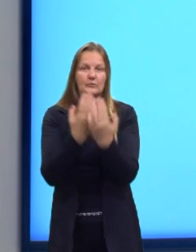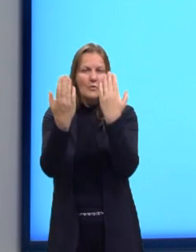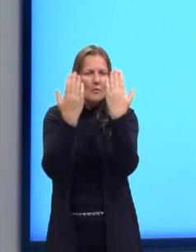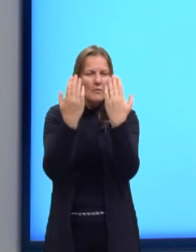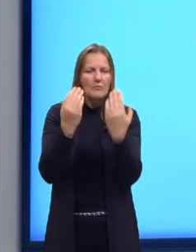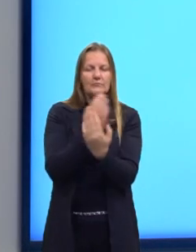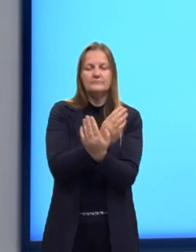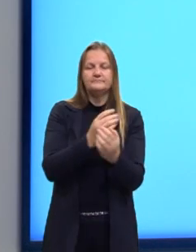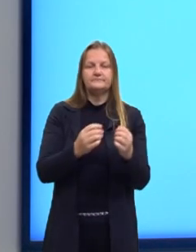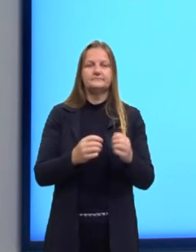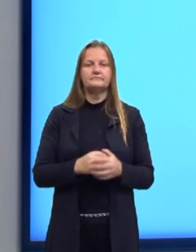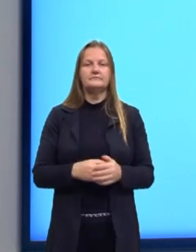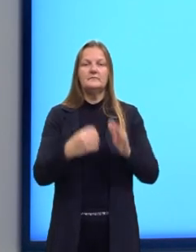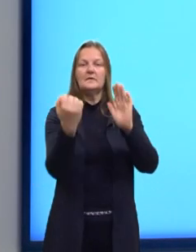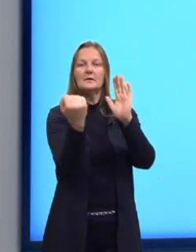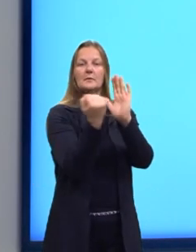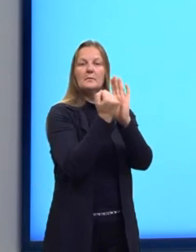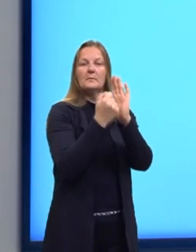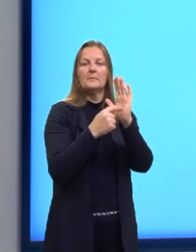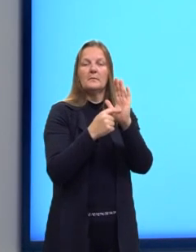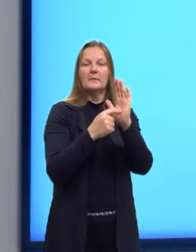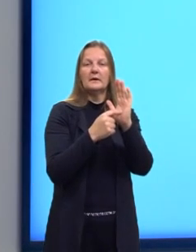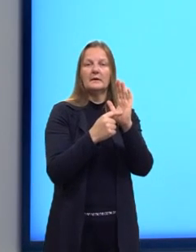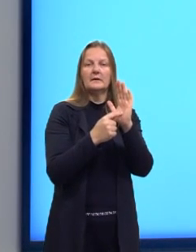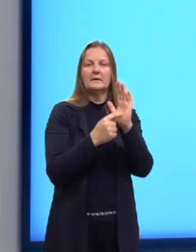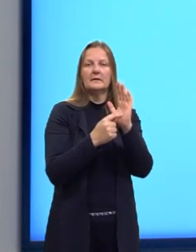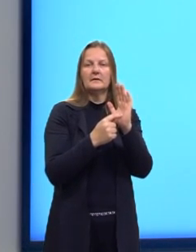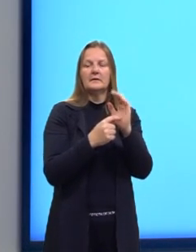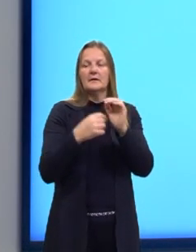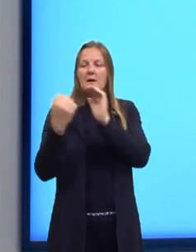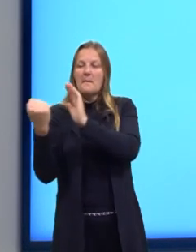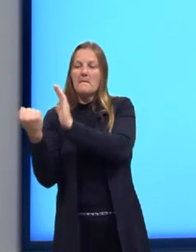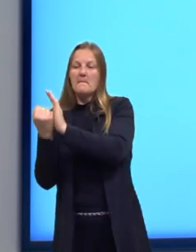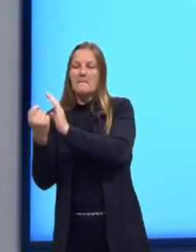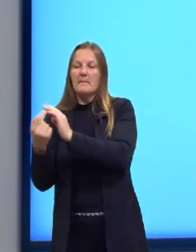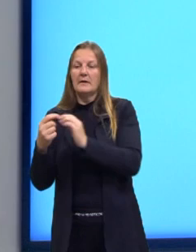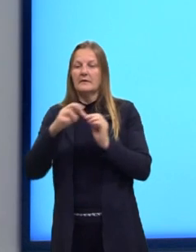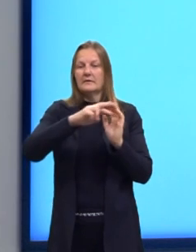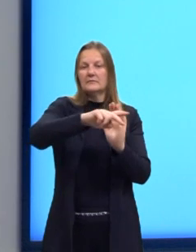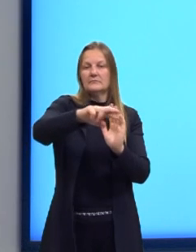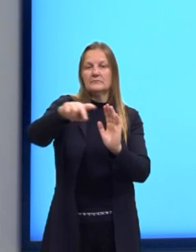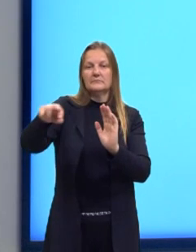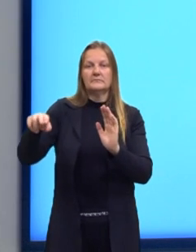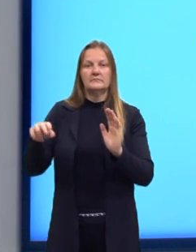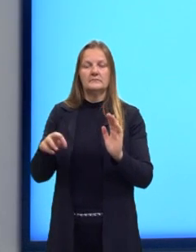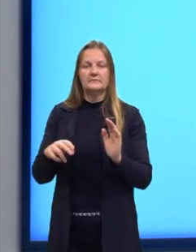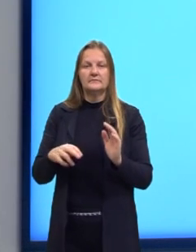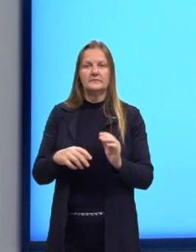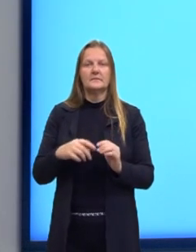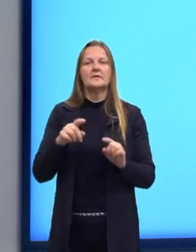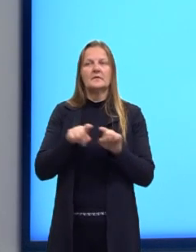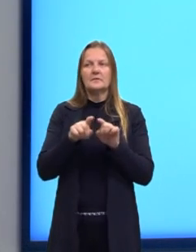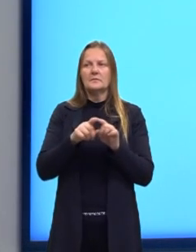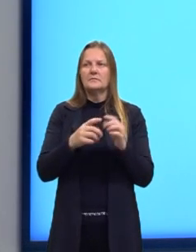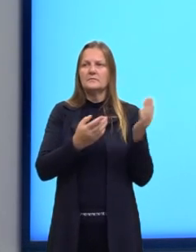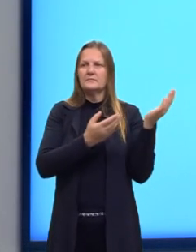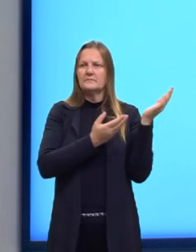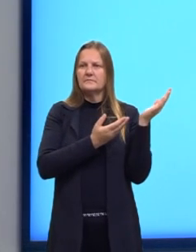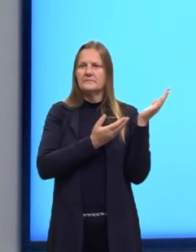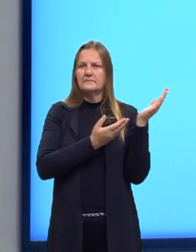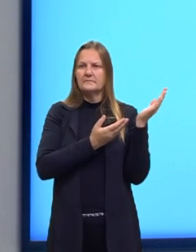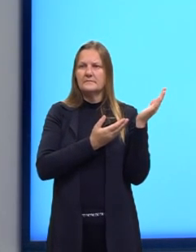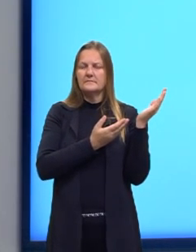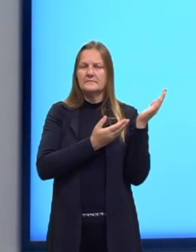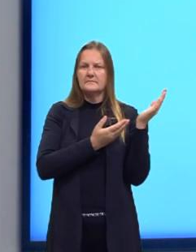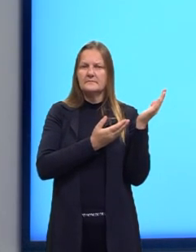comparar a marca de um carro com todas as outras marcas. Eu vou usar o superlativo. Tá?